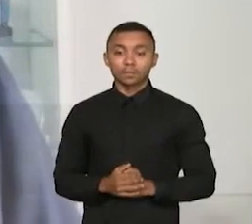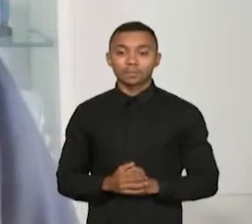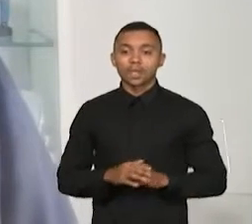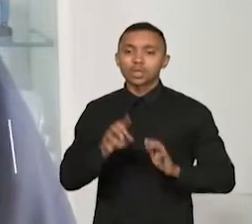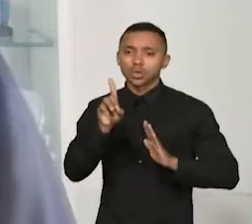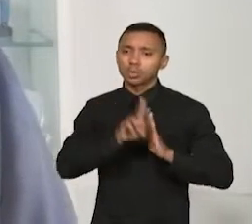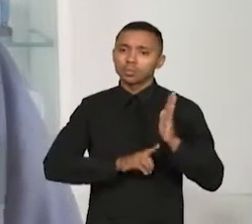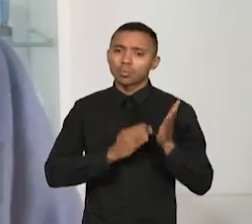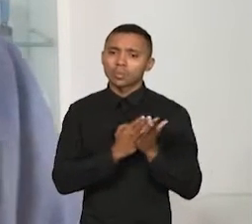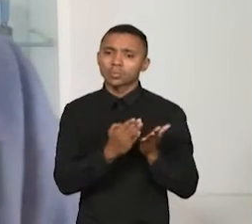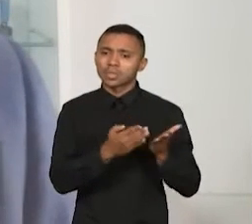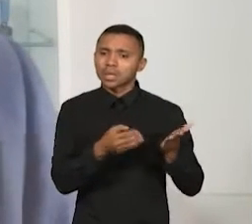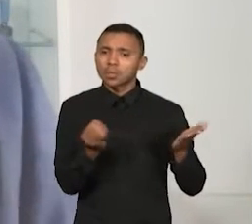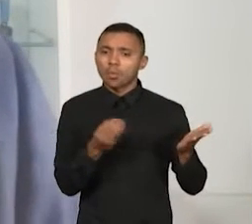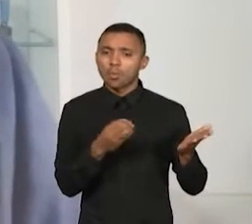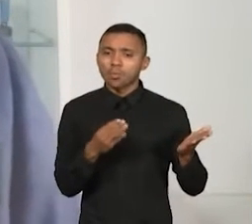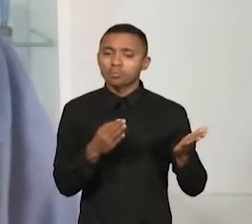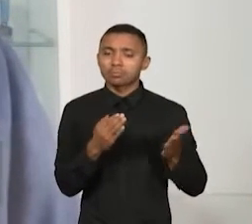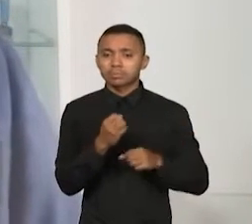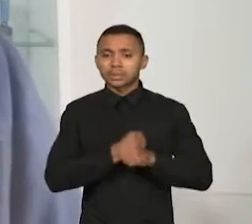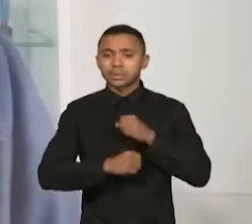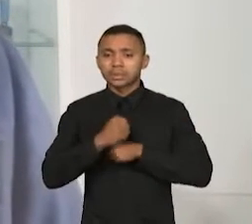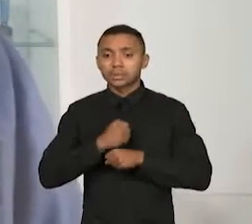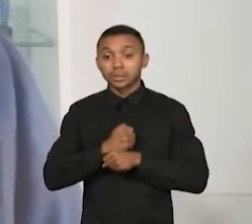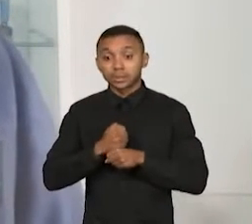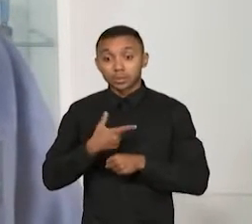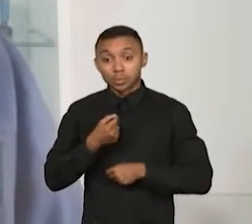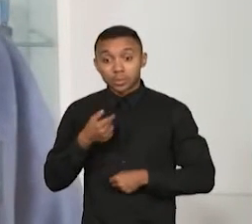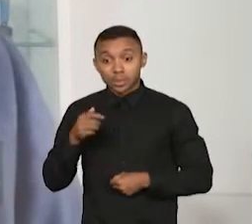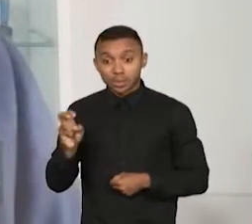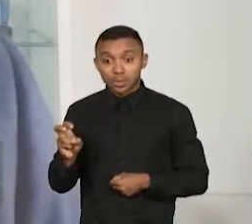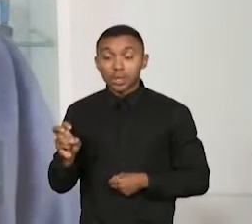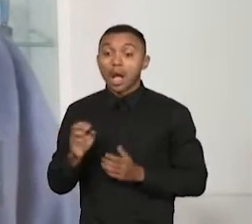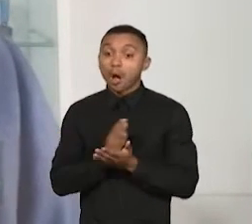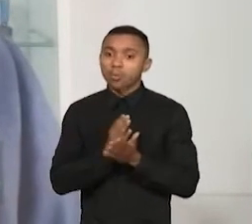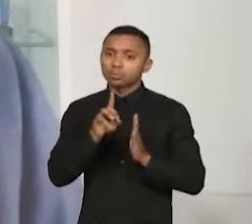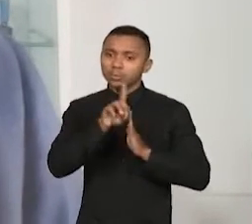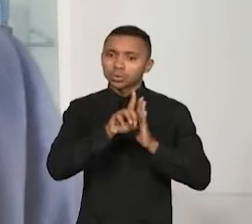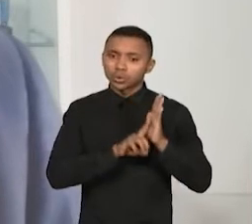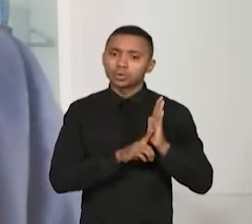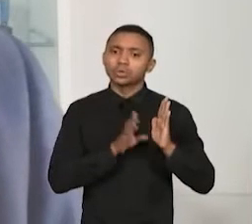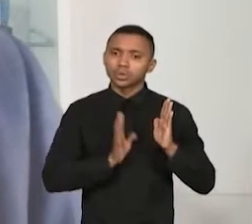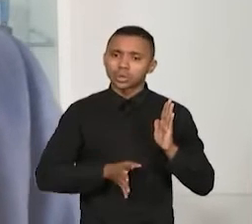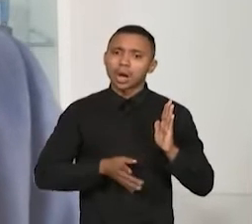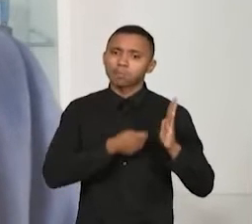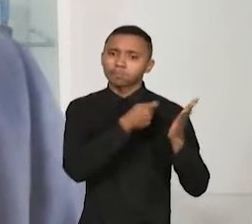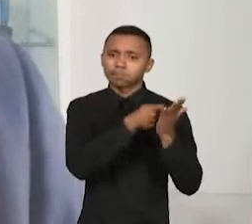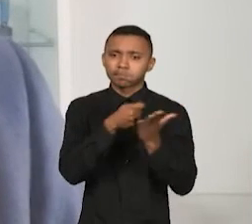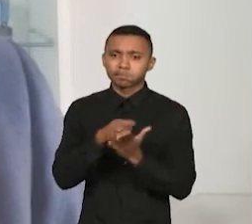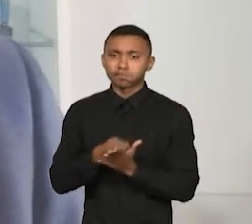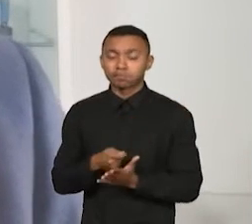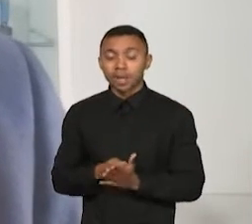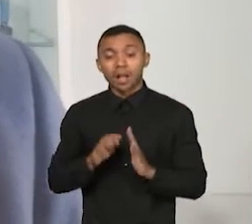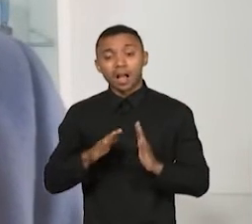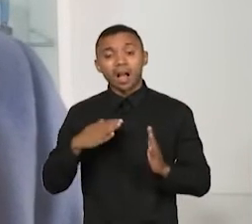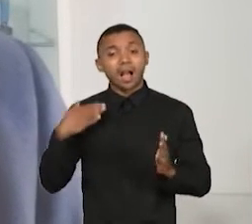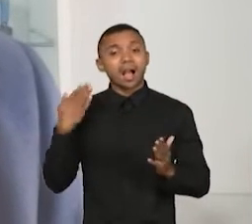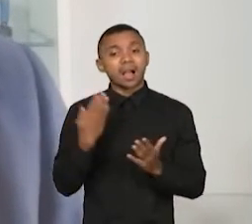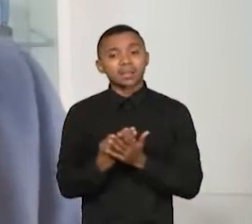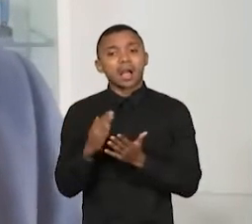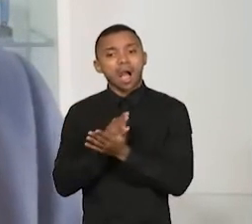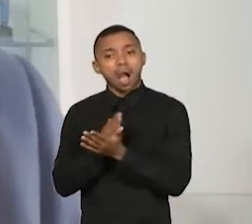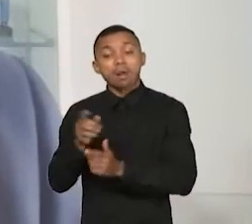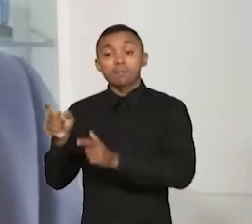partir de 2015, alguns desses direitos passaram a ser obrigatórios, mas ainda hoje existem